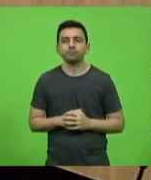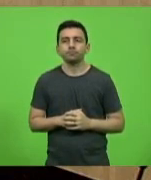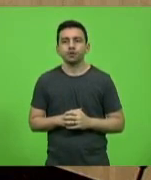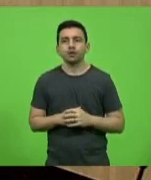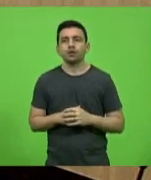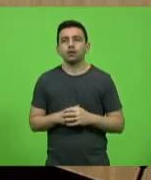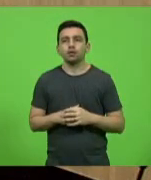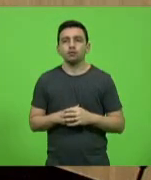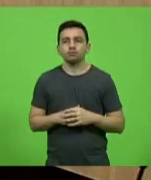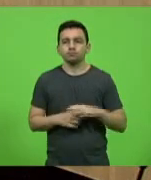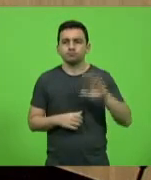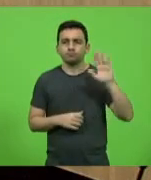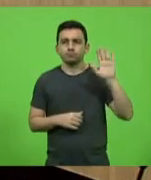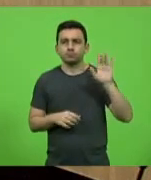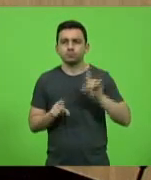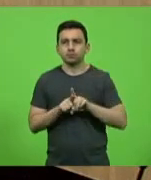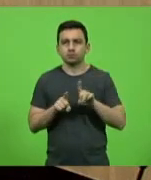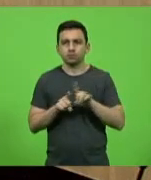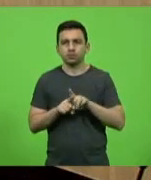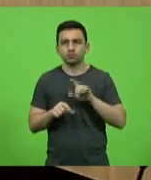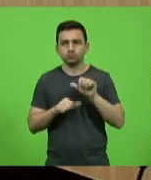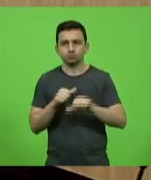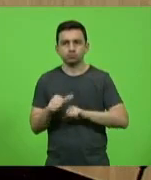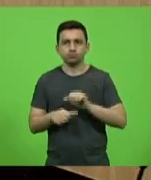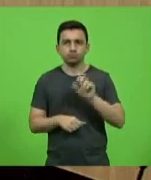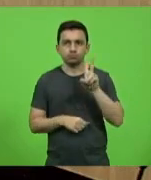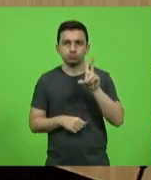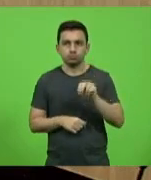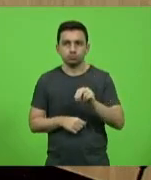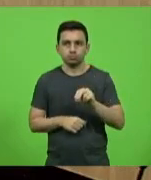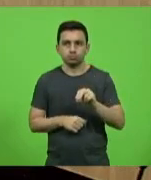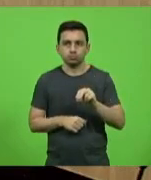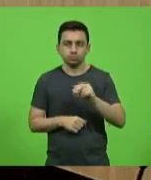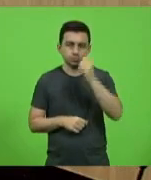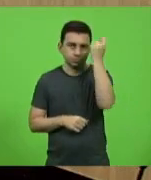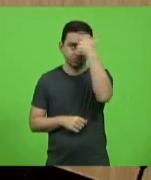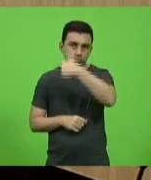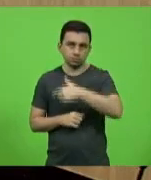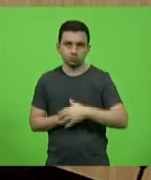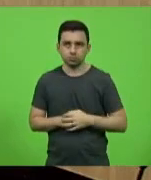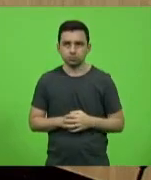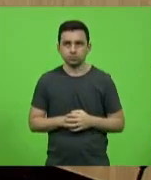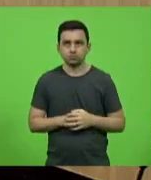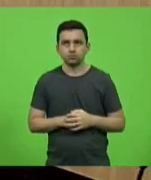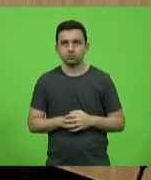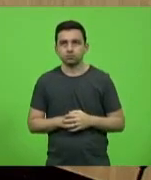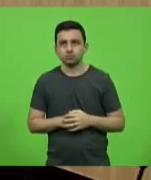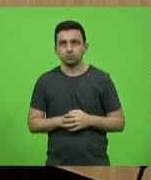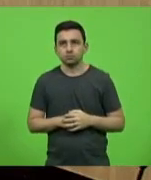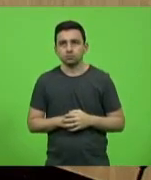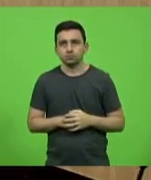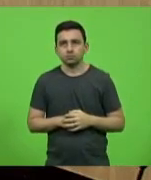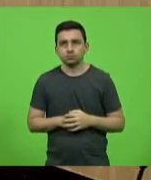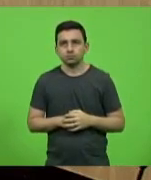retificar o meu voto. Eu votei sim, o meu voto é não. Deputado Altaí Silva vota não. Presidente. Questão de ordem, é, presidente?